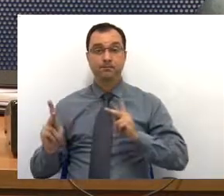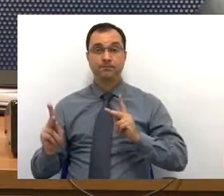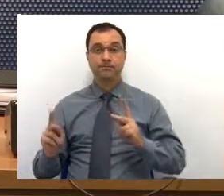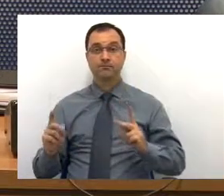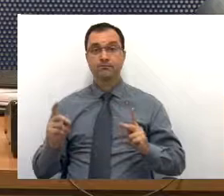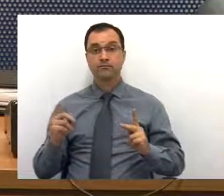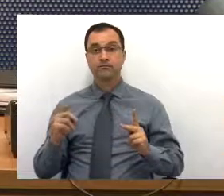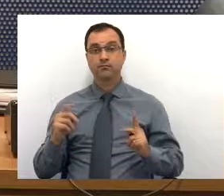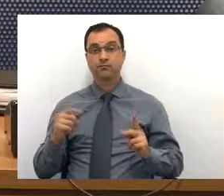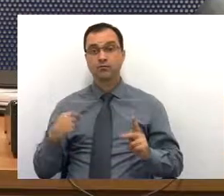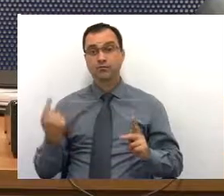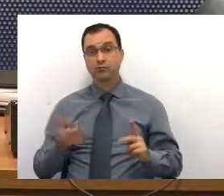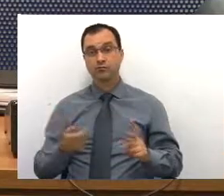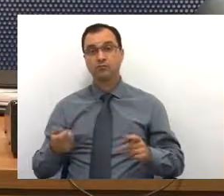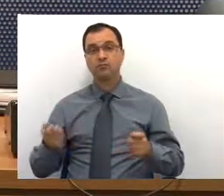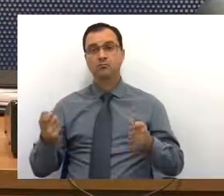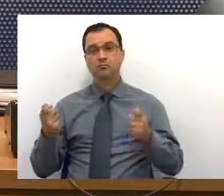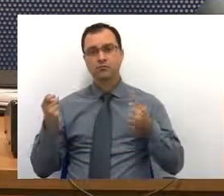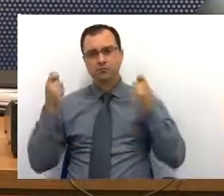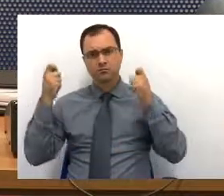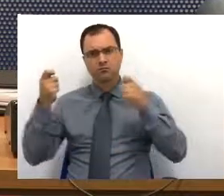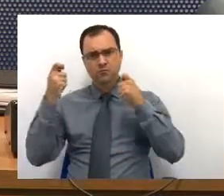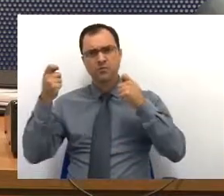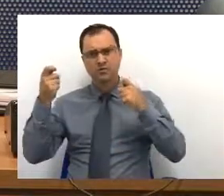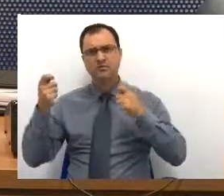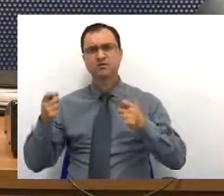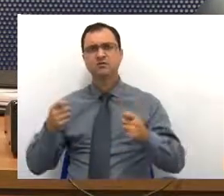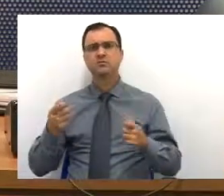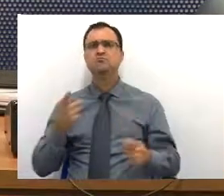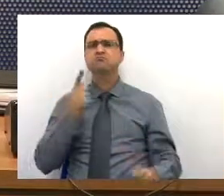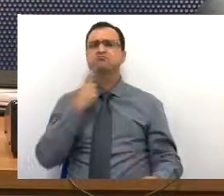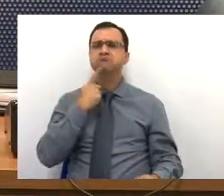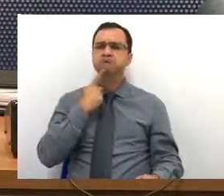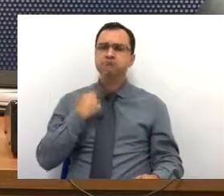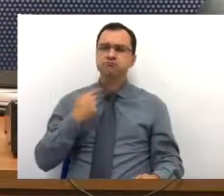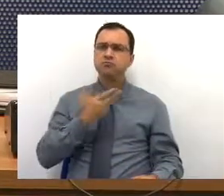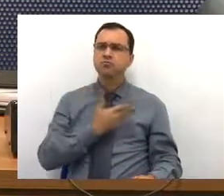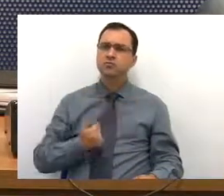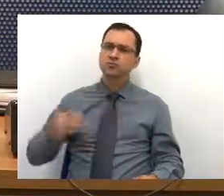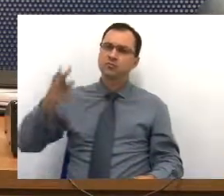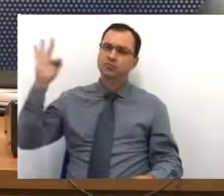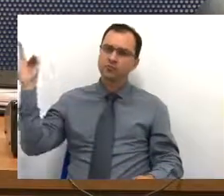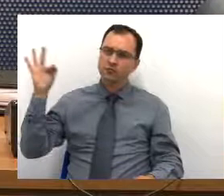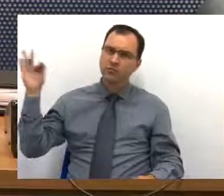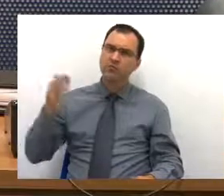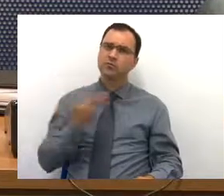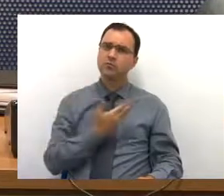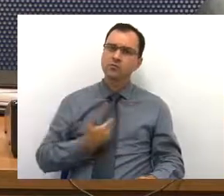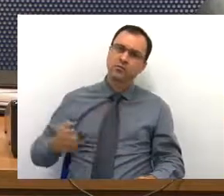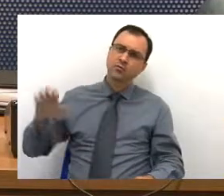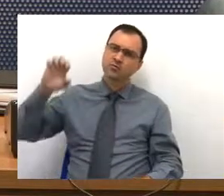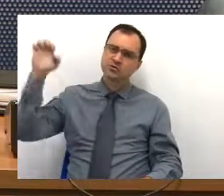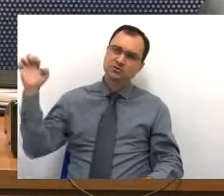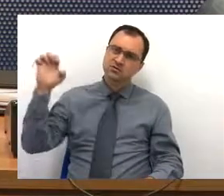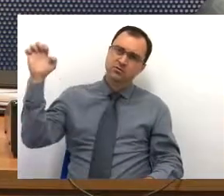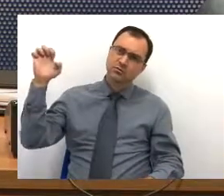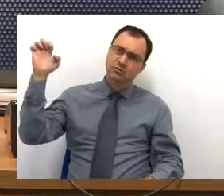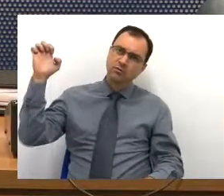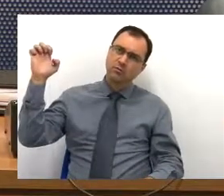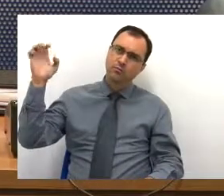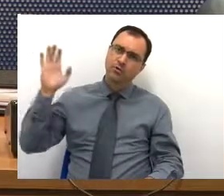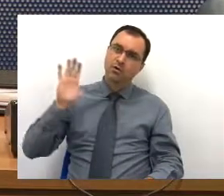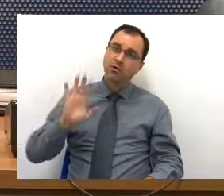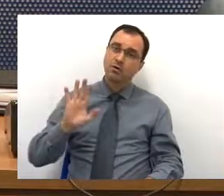Nós manifestamos esse interesse para o governo federal, para o governo estadual, não é?